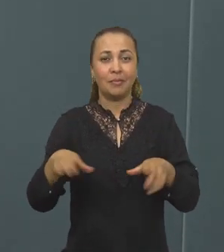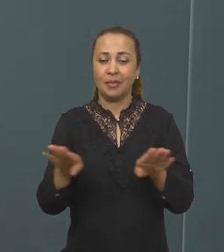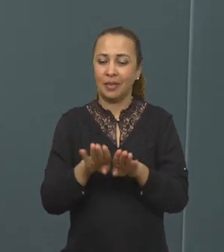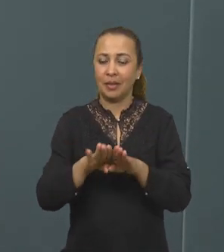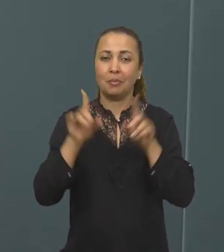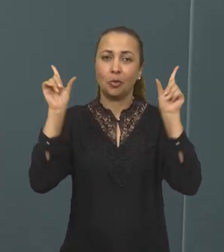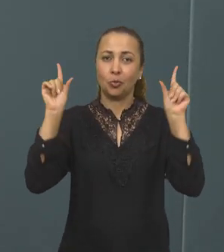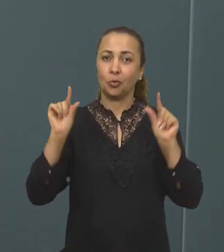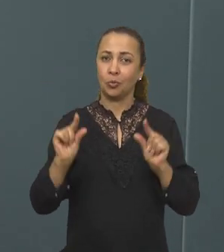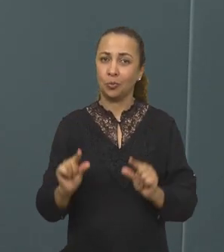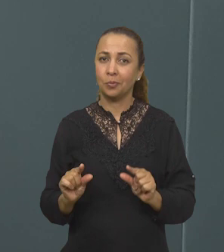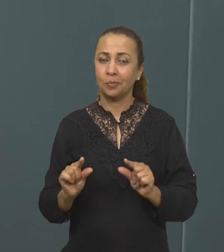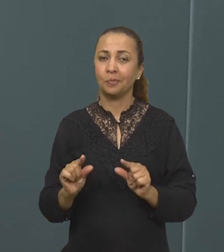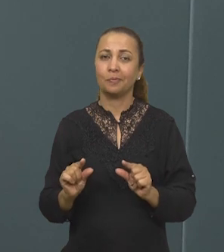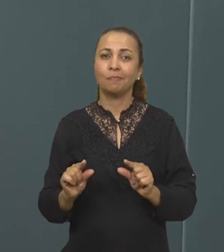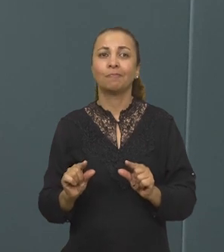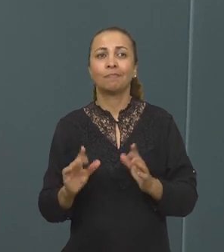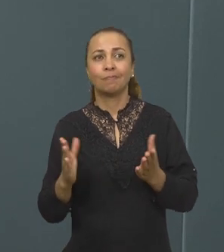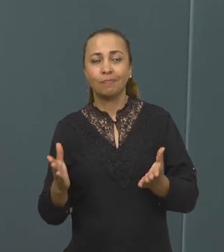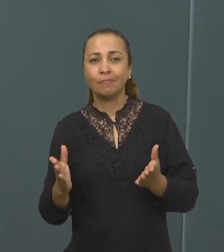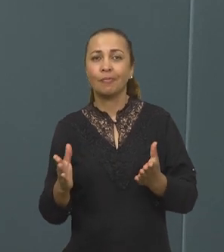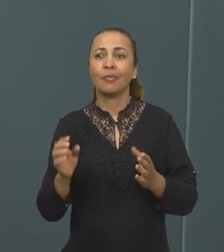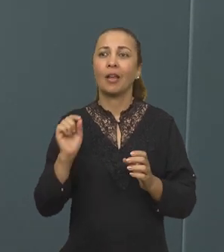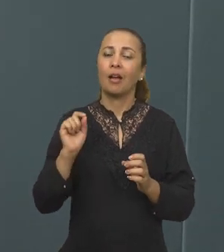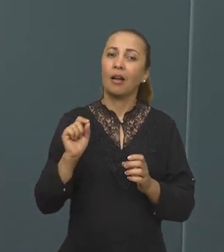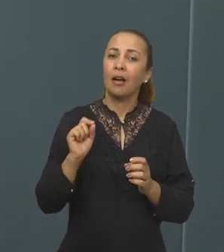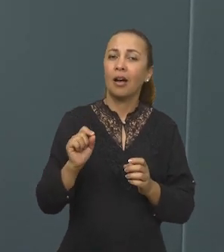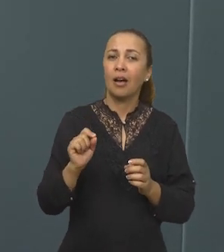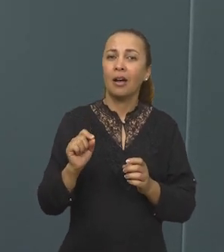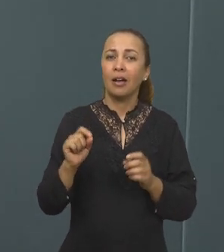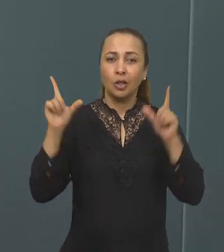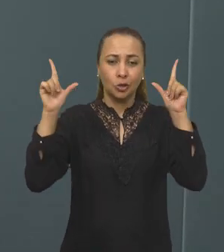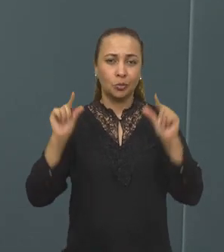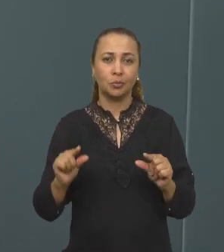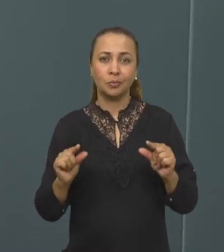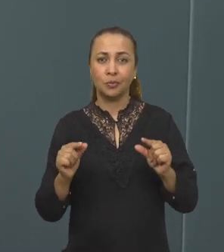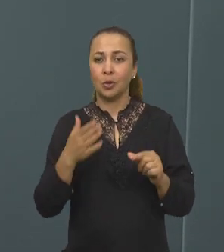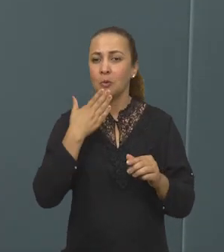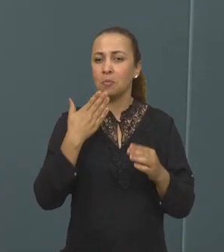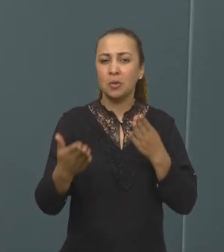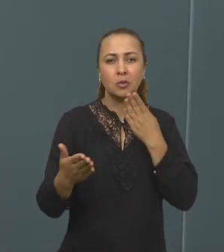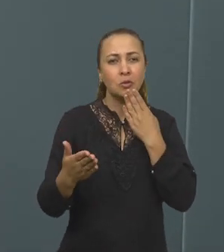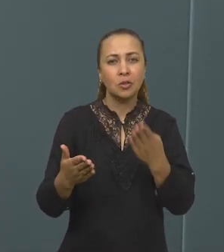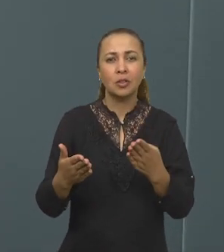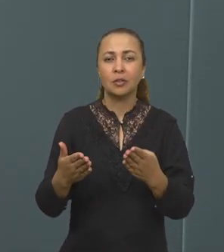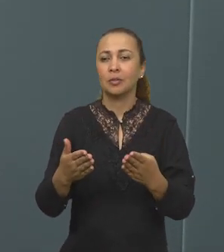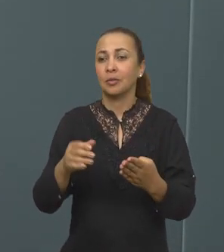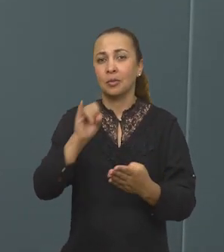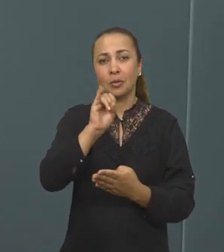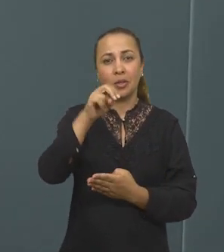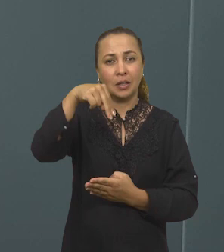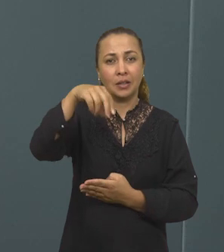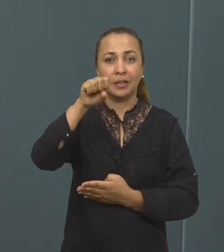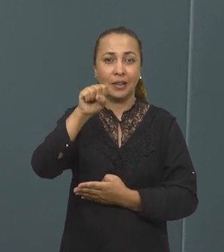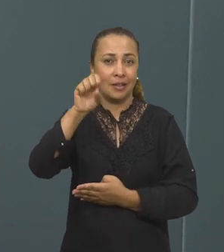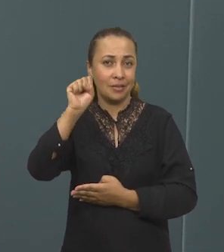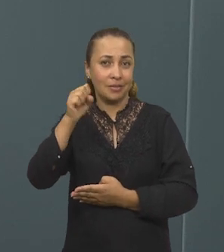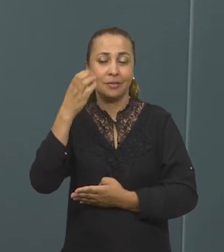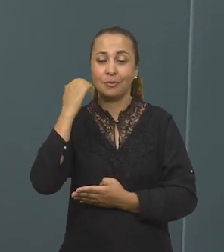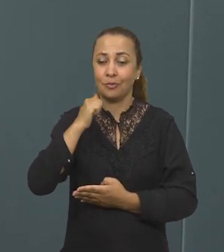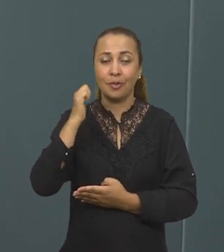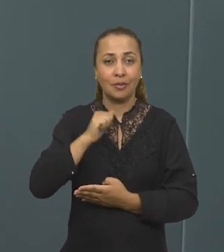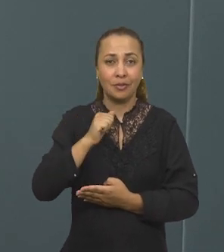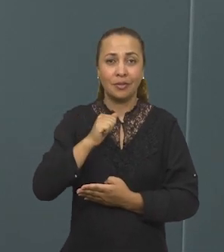também reduzindo a questão dos pedidos do INSS desses pacientes,